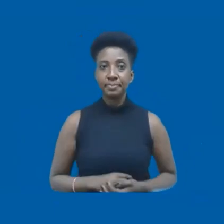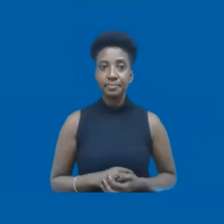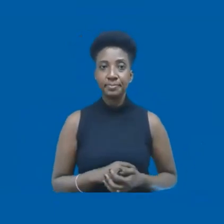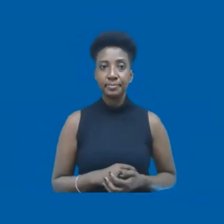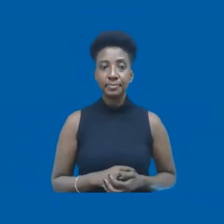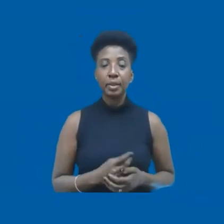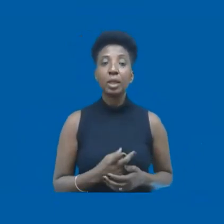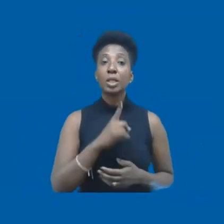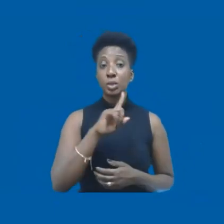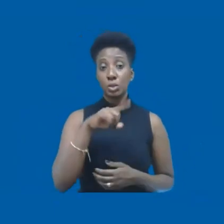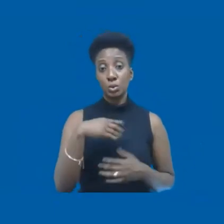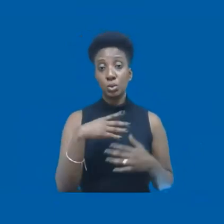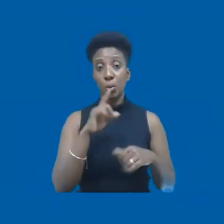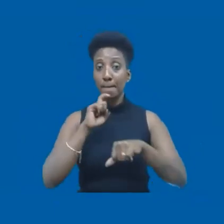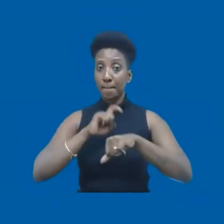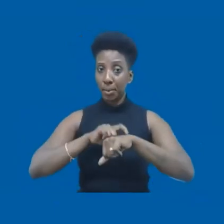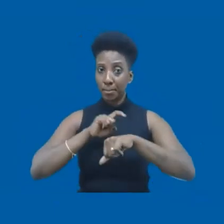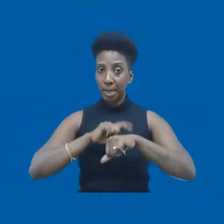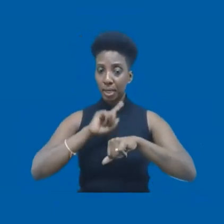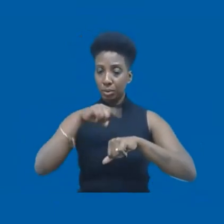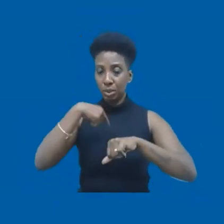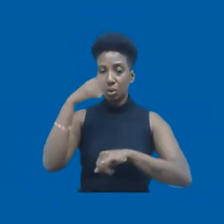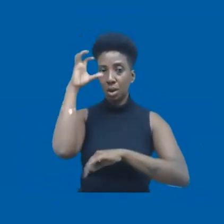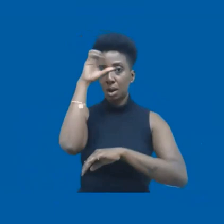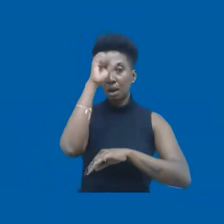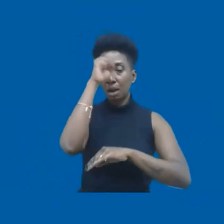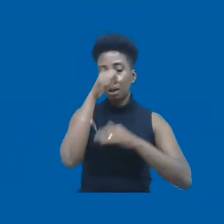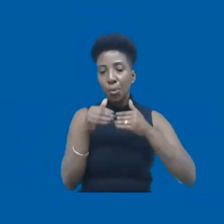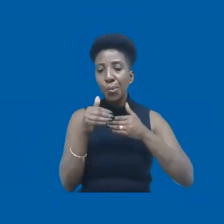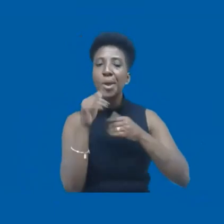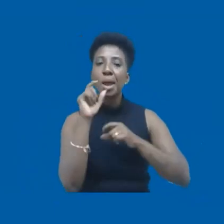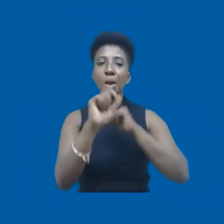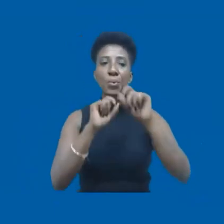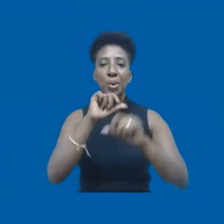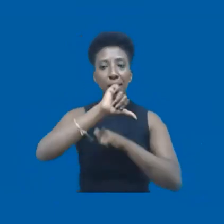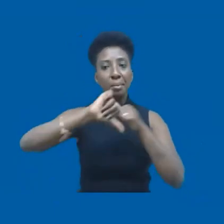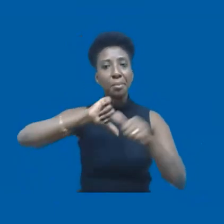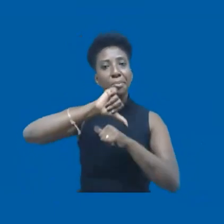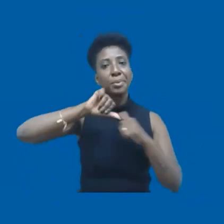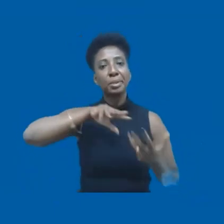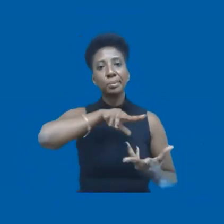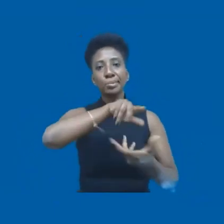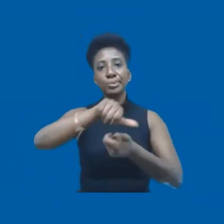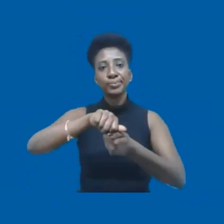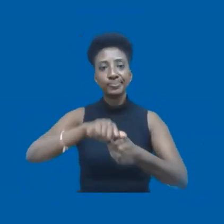No dia que a gente aprender isso, a gente vai começar a mudar o planeta.